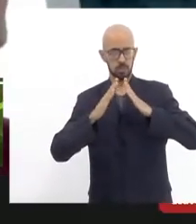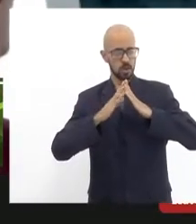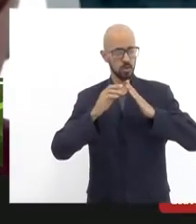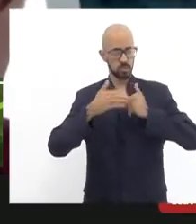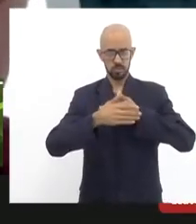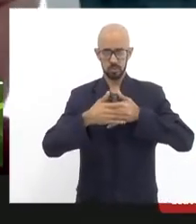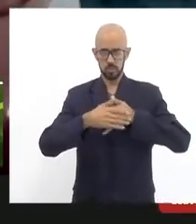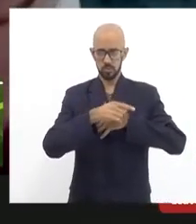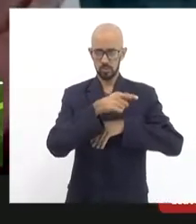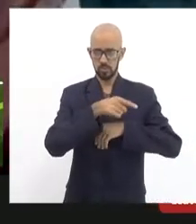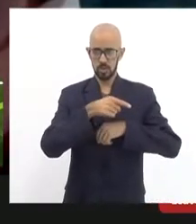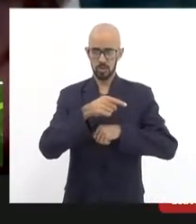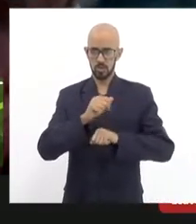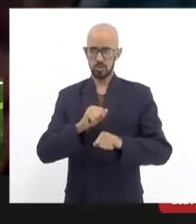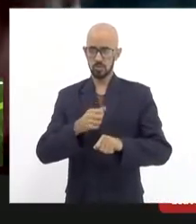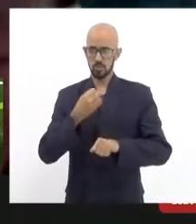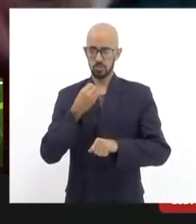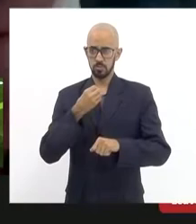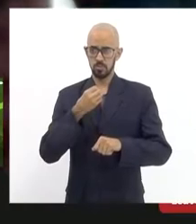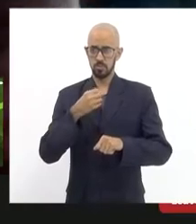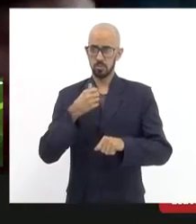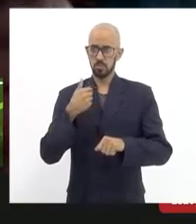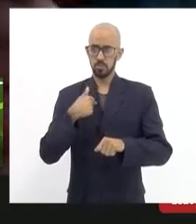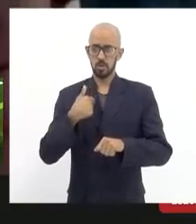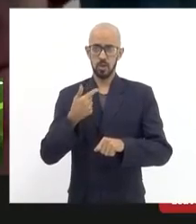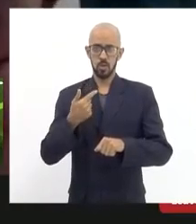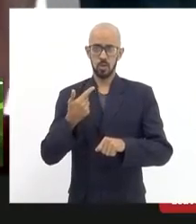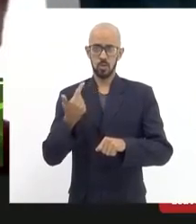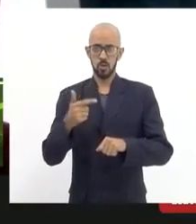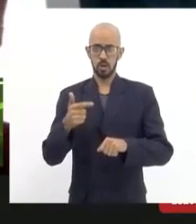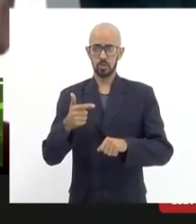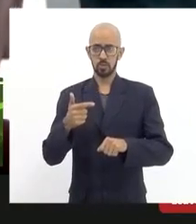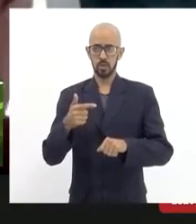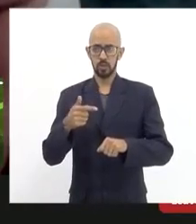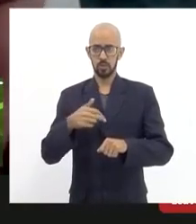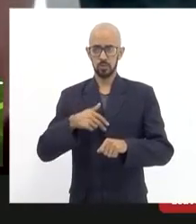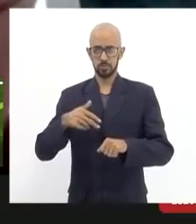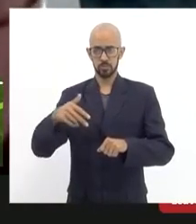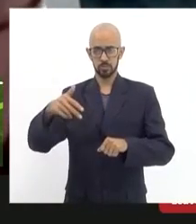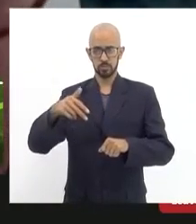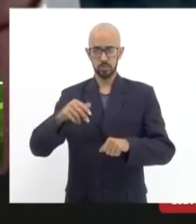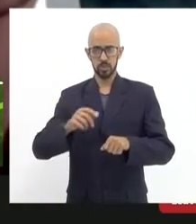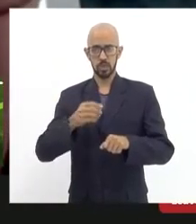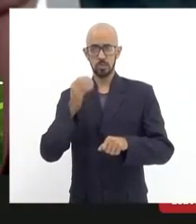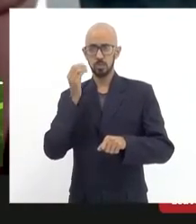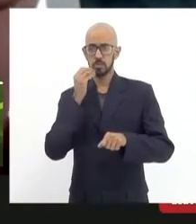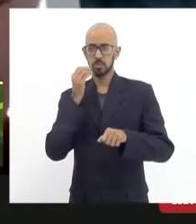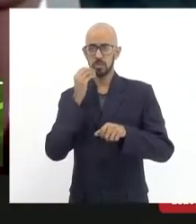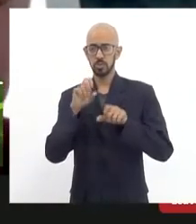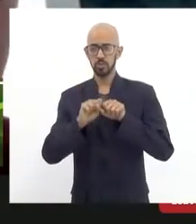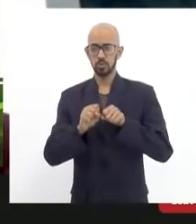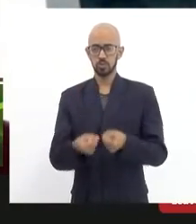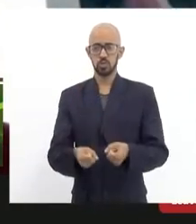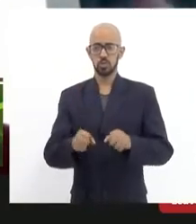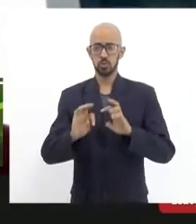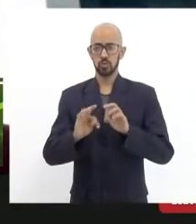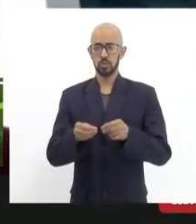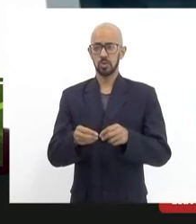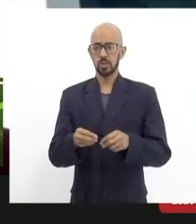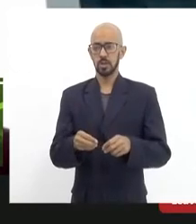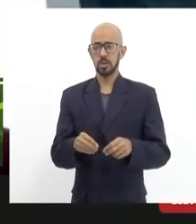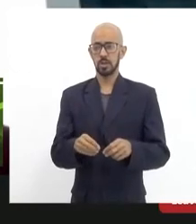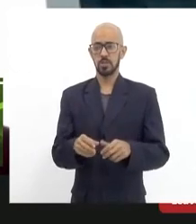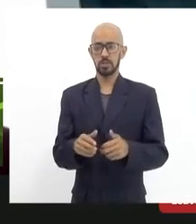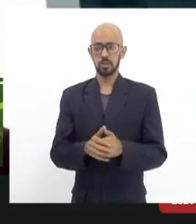Amaste o bondinho não estaria mais circulando eles já teriam destruído tudo acabado com esse